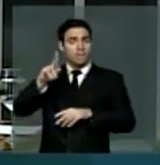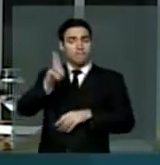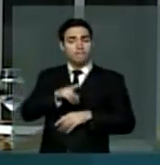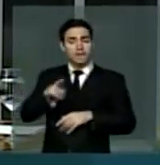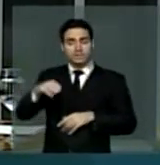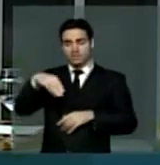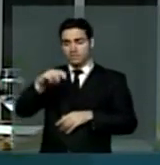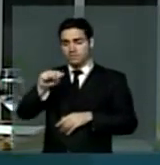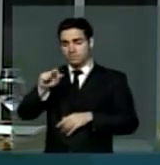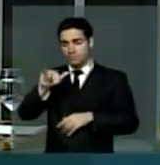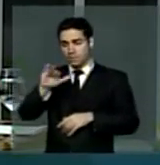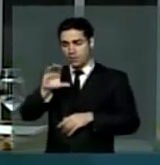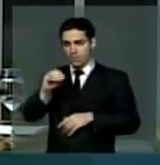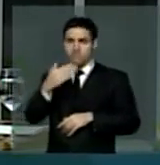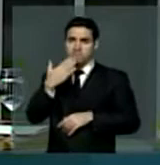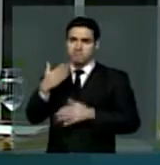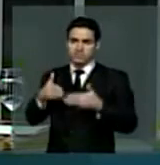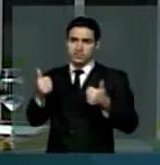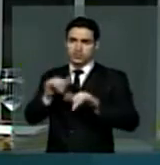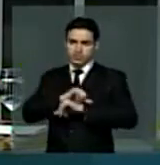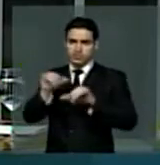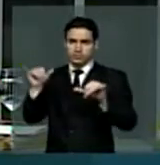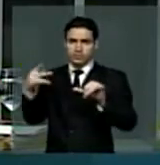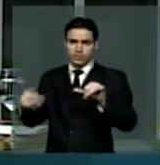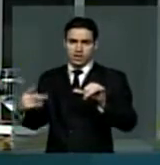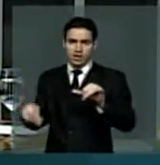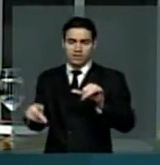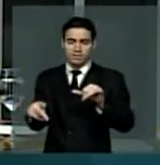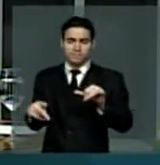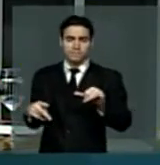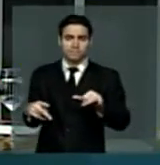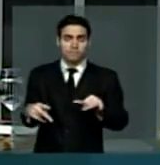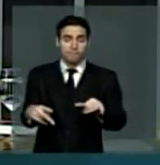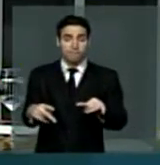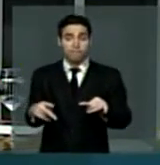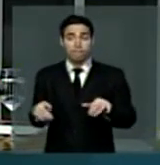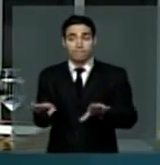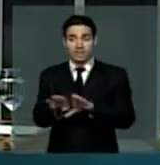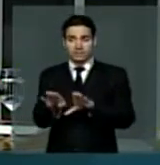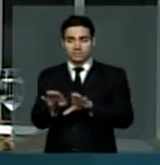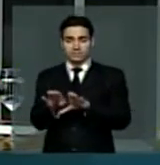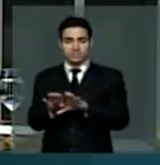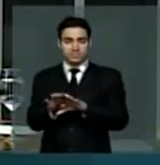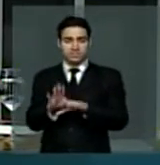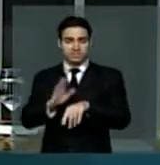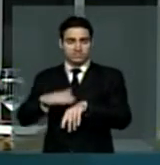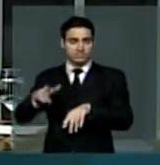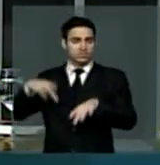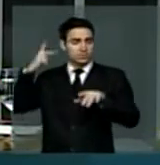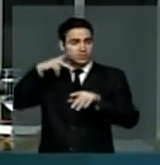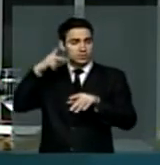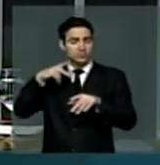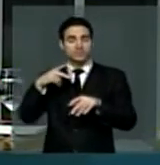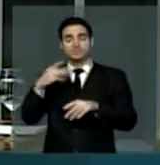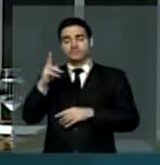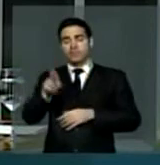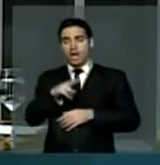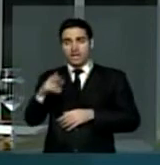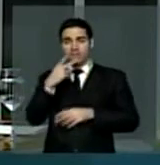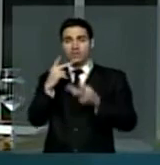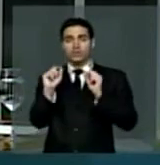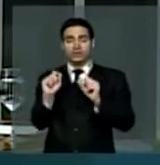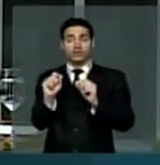registrar e fosse dada devida publicidade tanto pronunciamento como também essa matéria enfim diz o padre Mauro